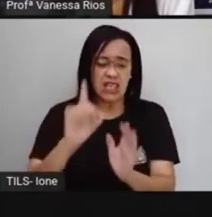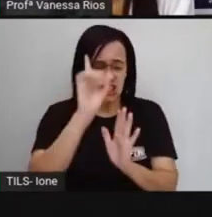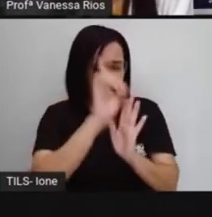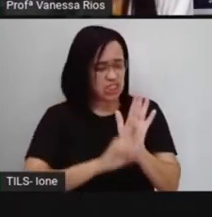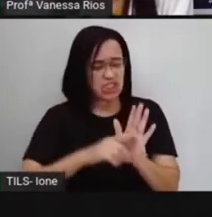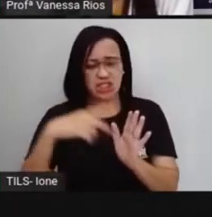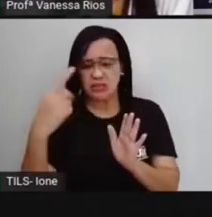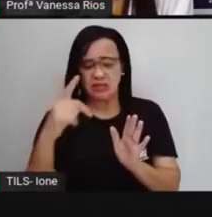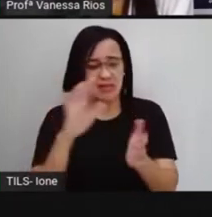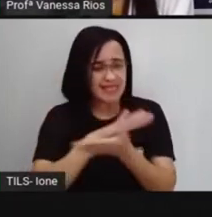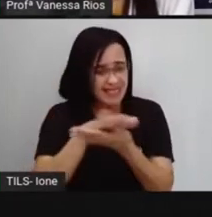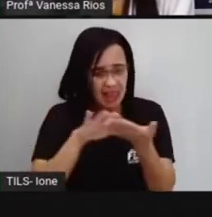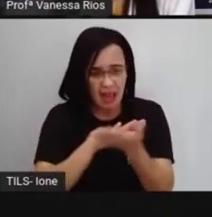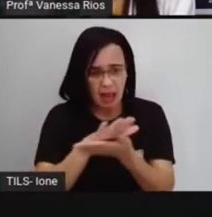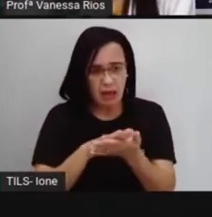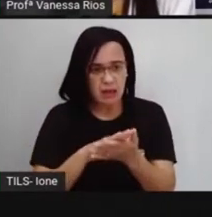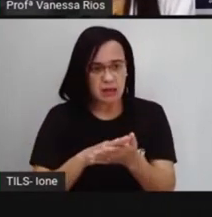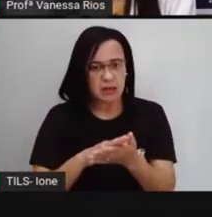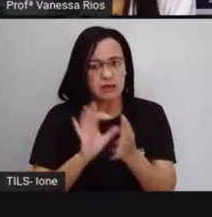volta.